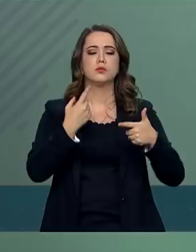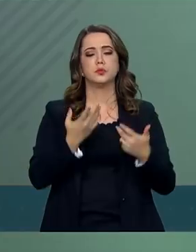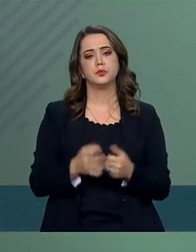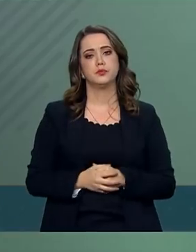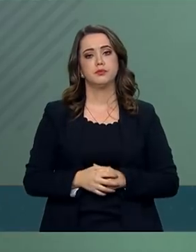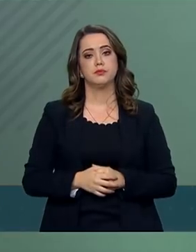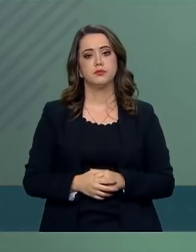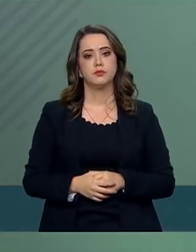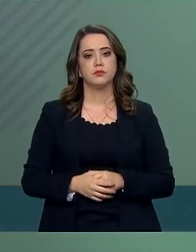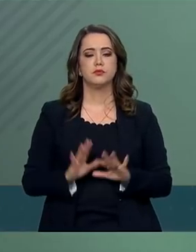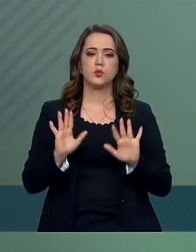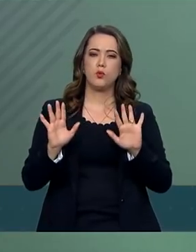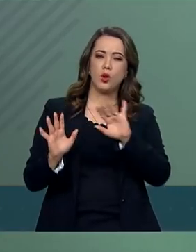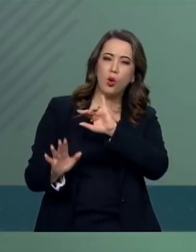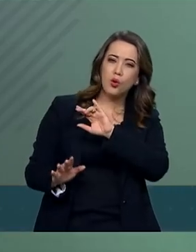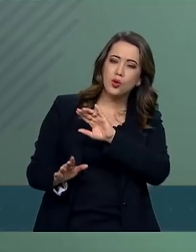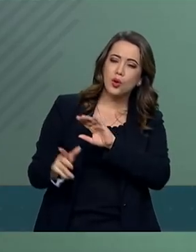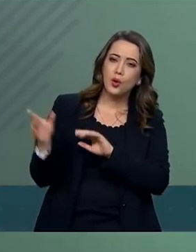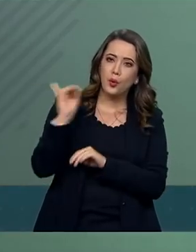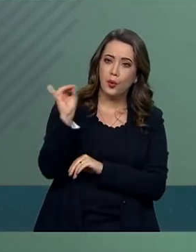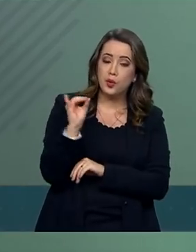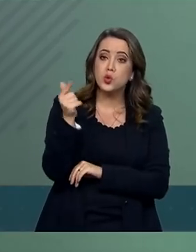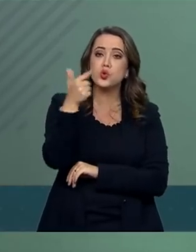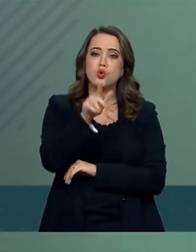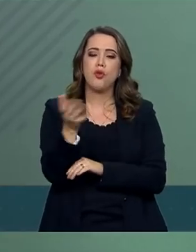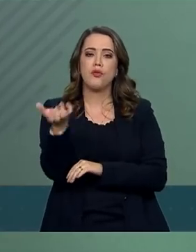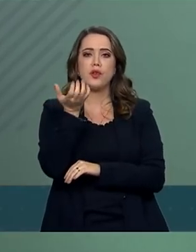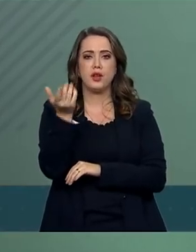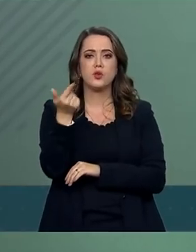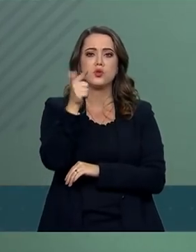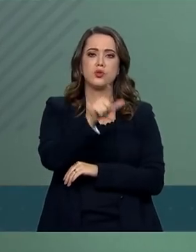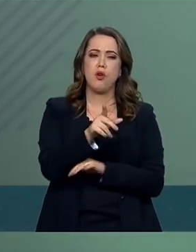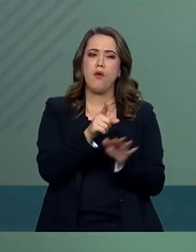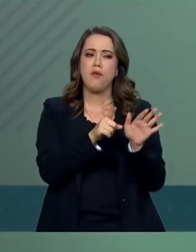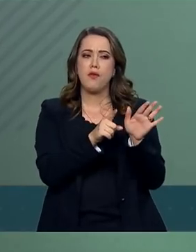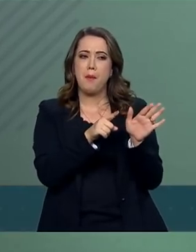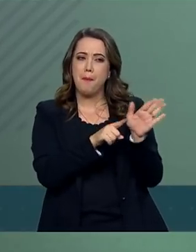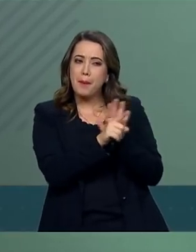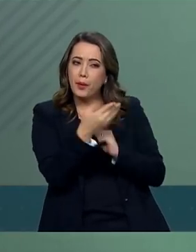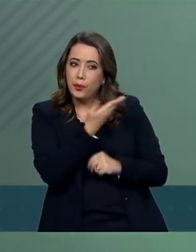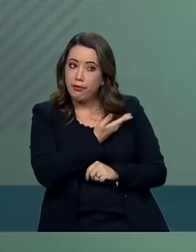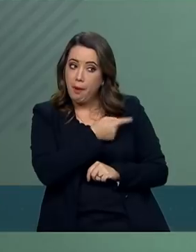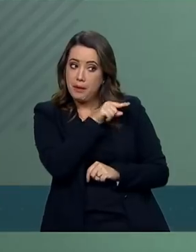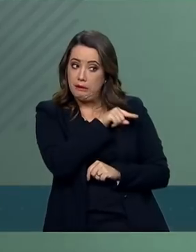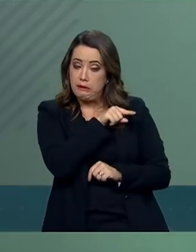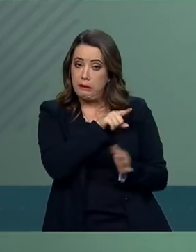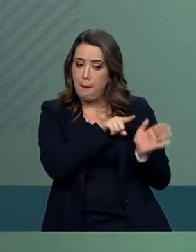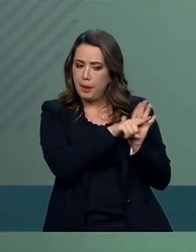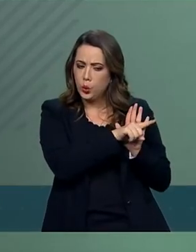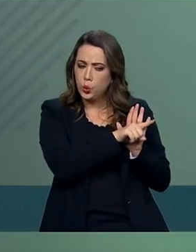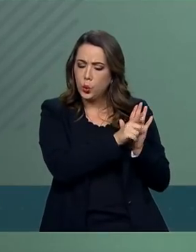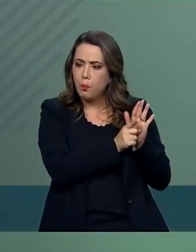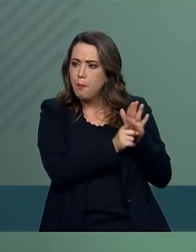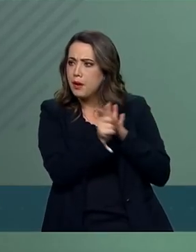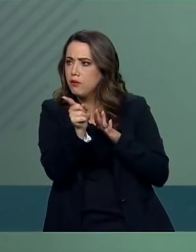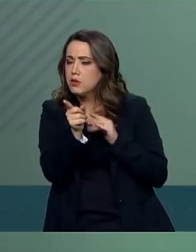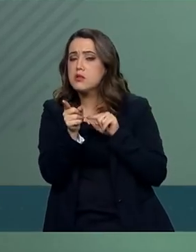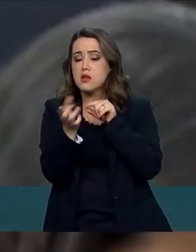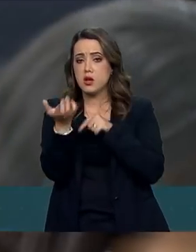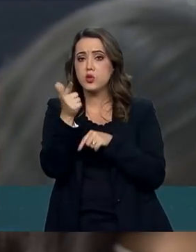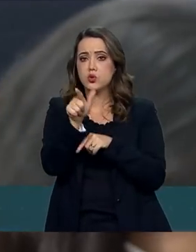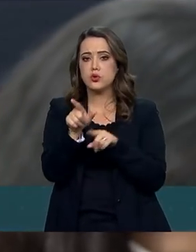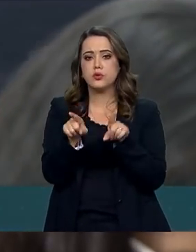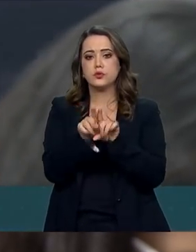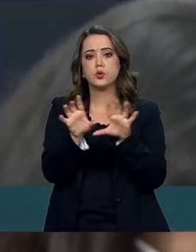Porta-voz, se só me permite mais uma vez, eu queria aproveitar o gancho da colega. Quer dizer, o governo, o Centrão,